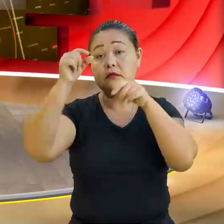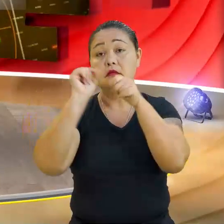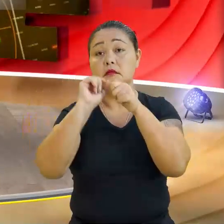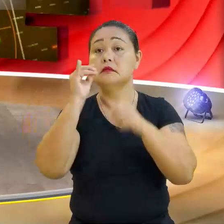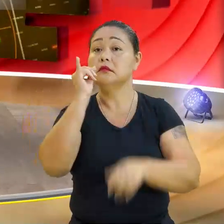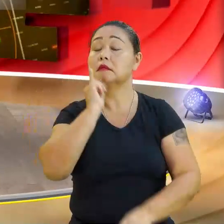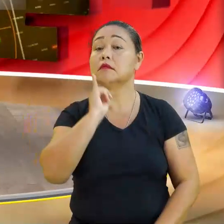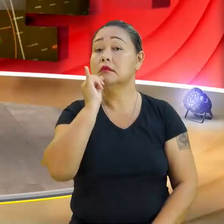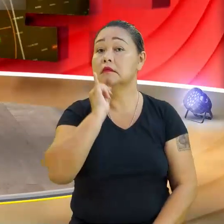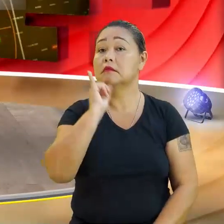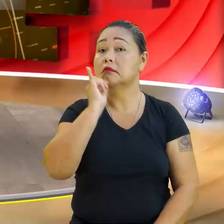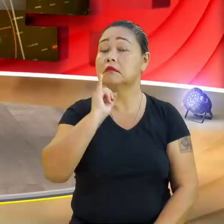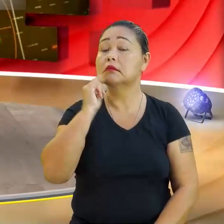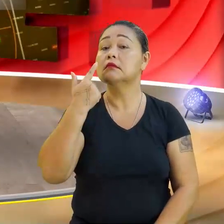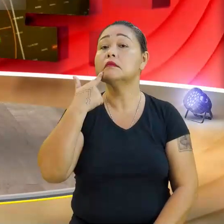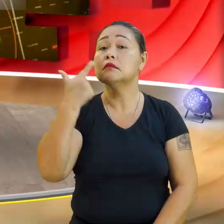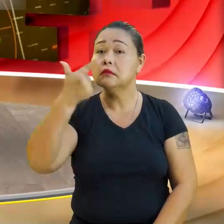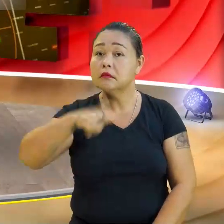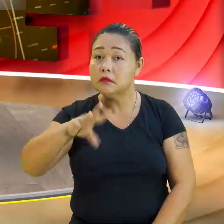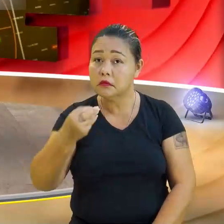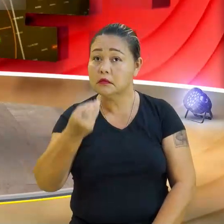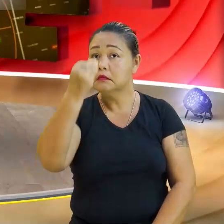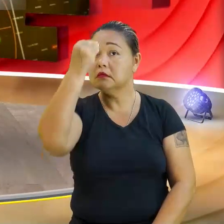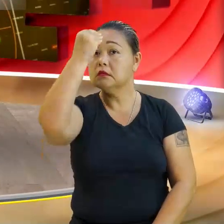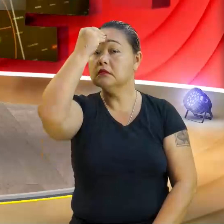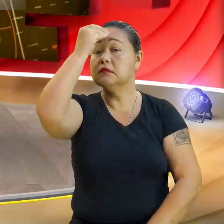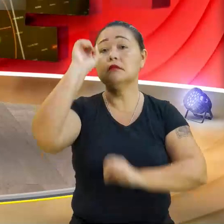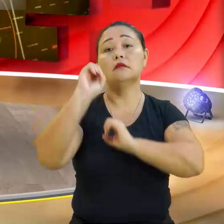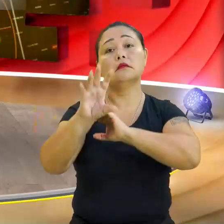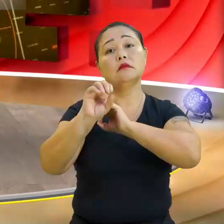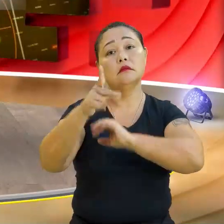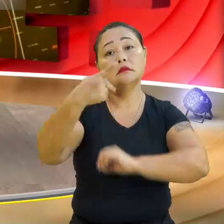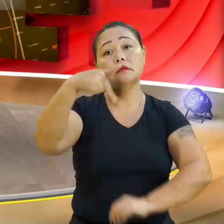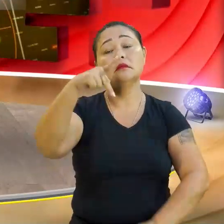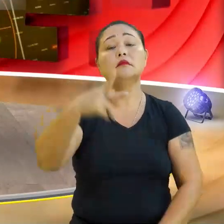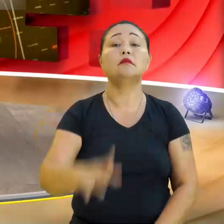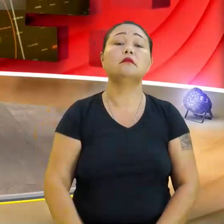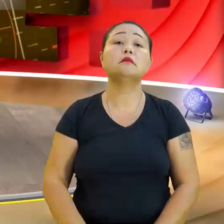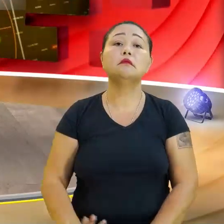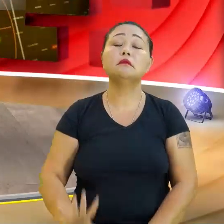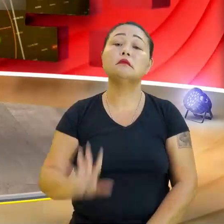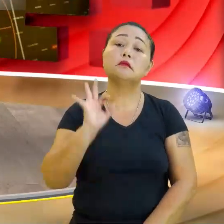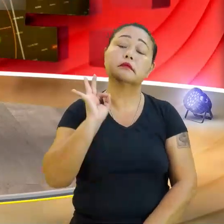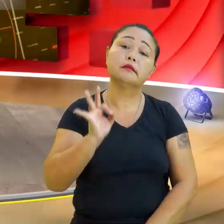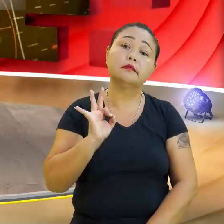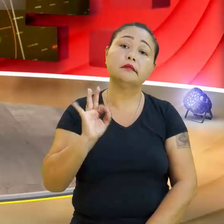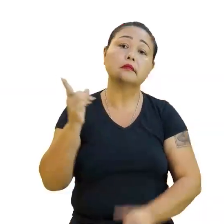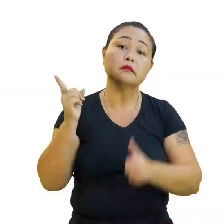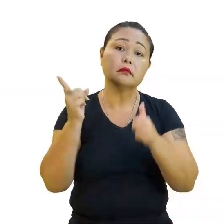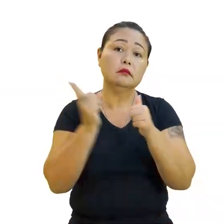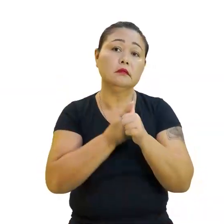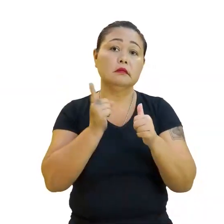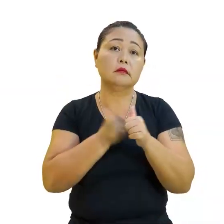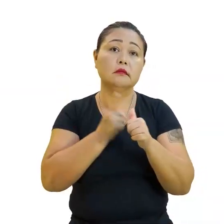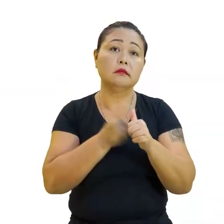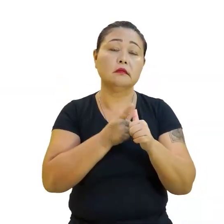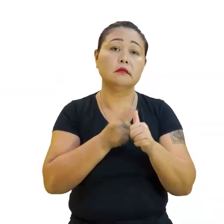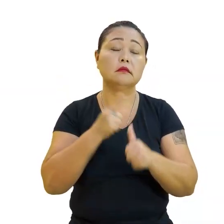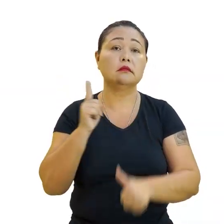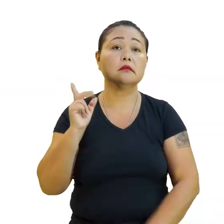reforçar o que foi ensinado no passo a passo. Beleza. Vamos lá então no primeiro passo. Vamos ver.